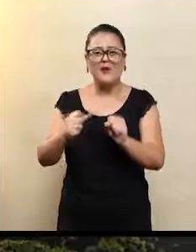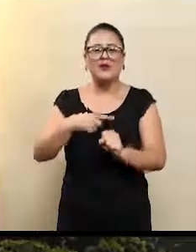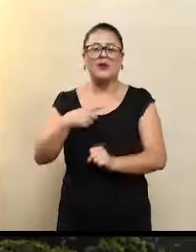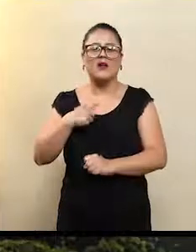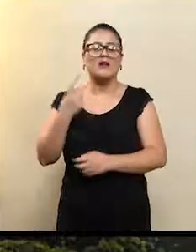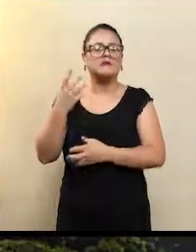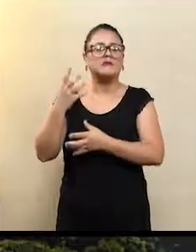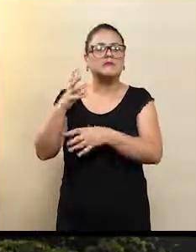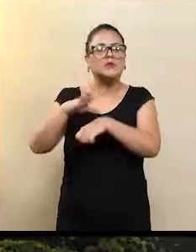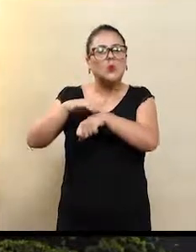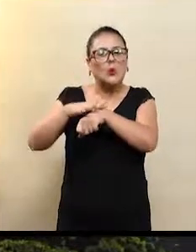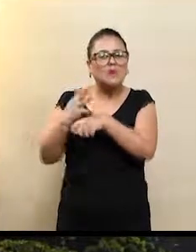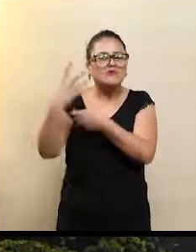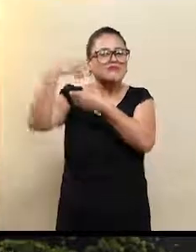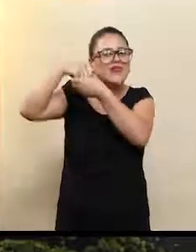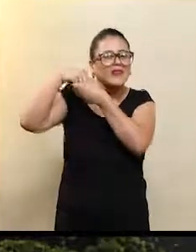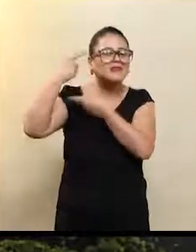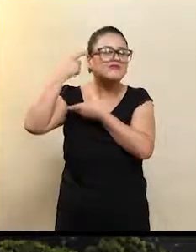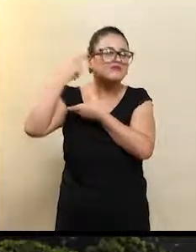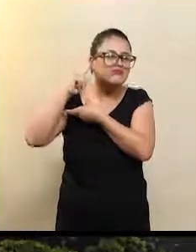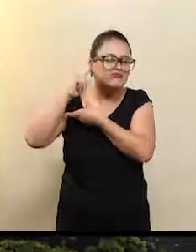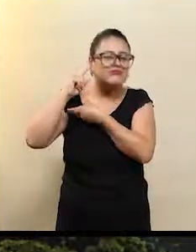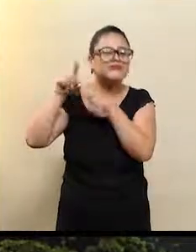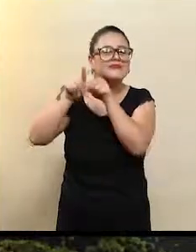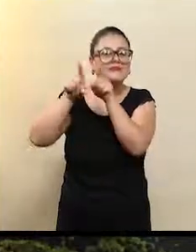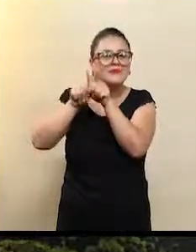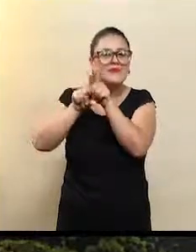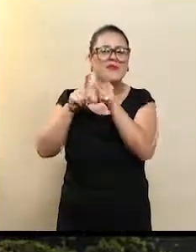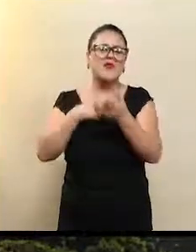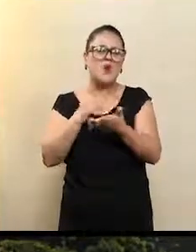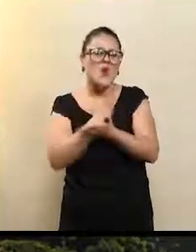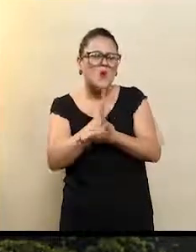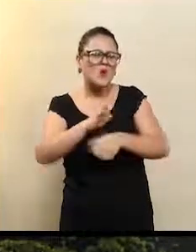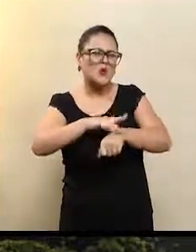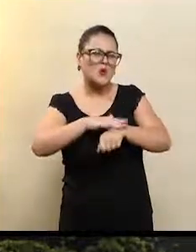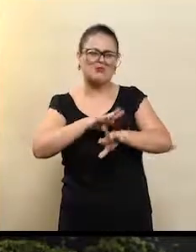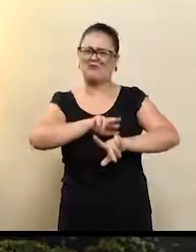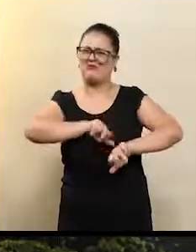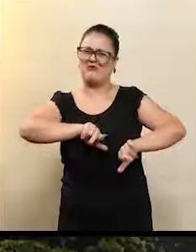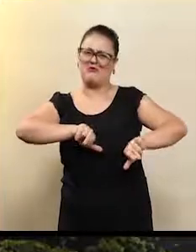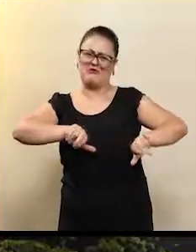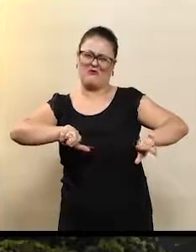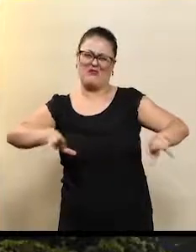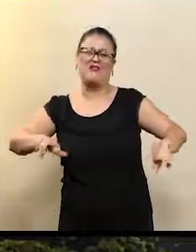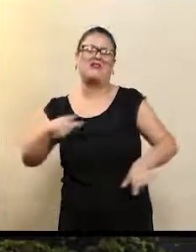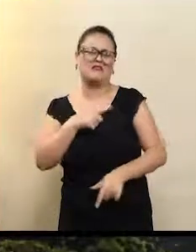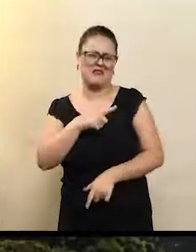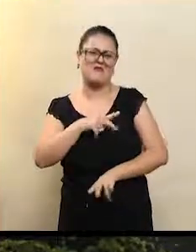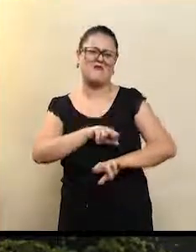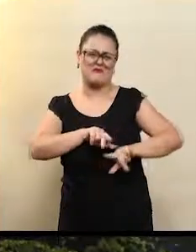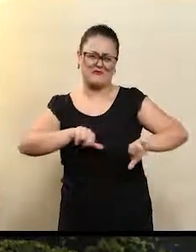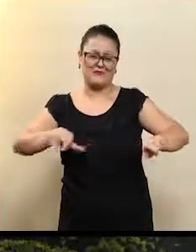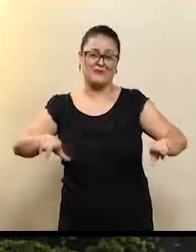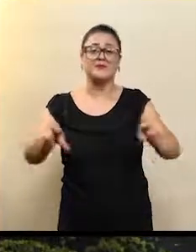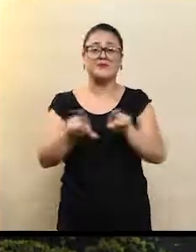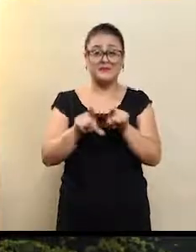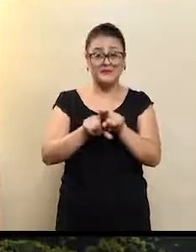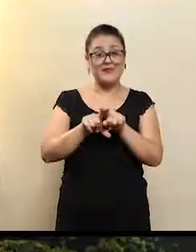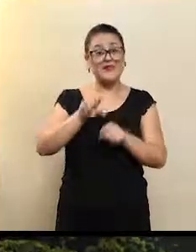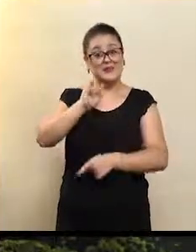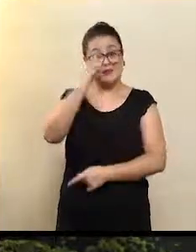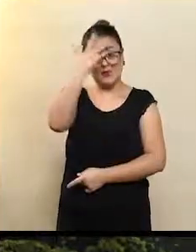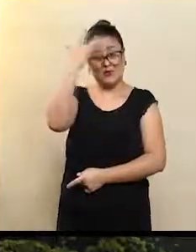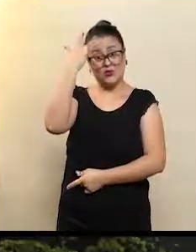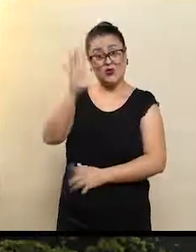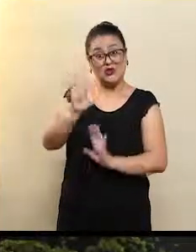muita surdez, outras infecções como cachumba, enfim, tem várias infecções. Na vida adulta, a